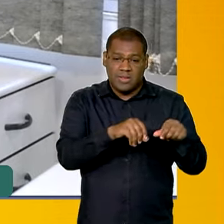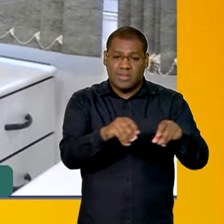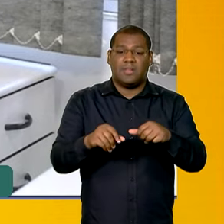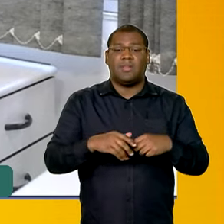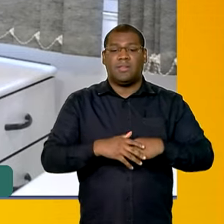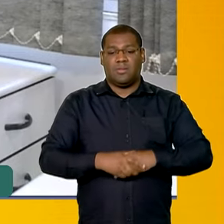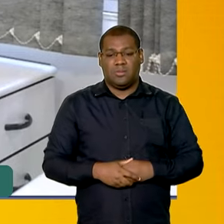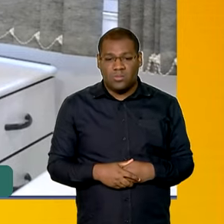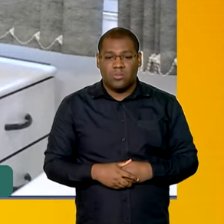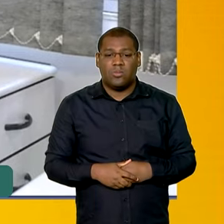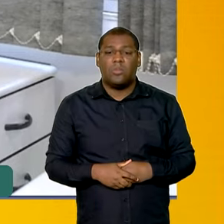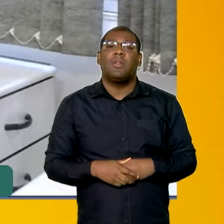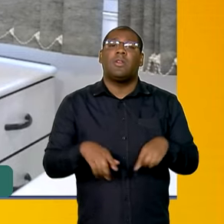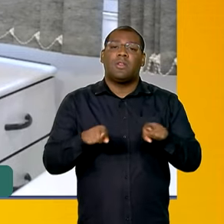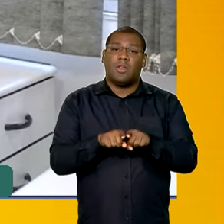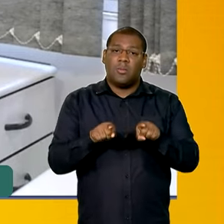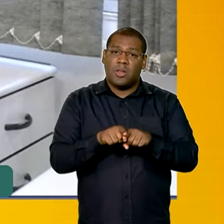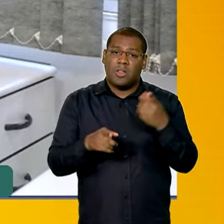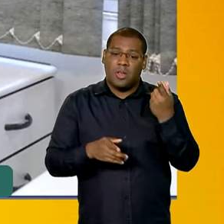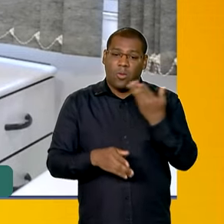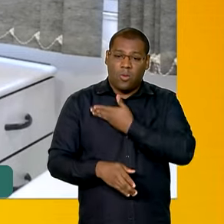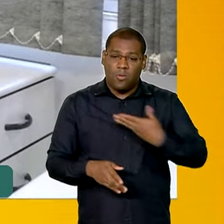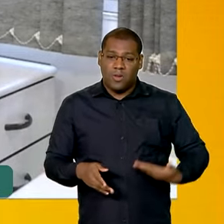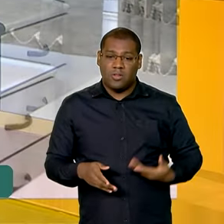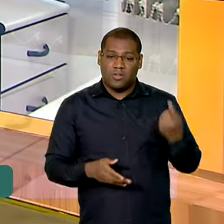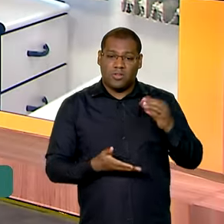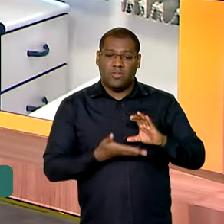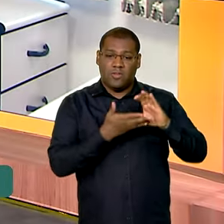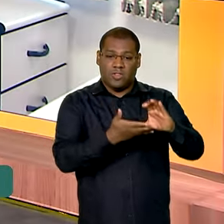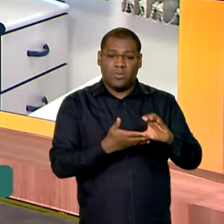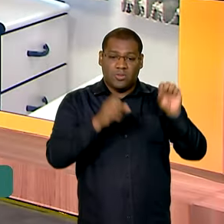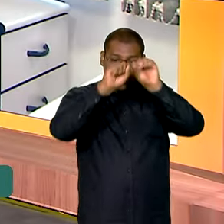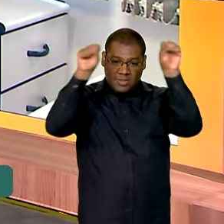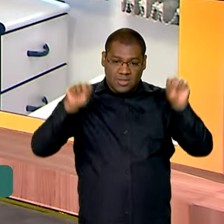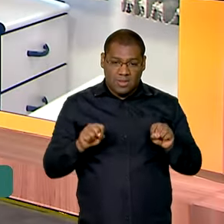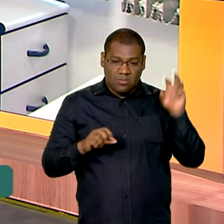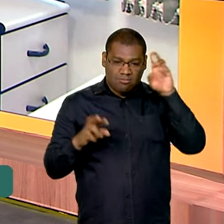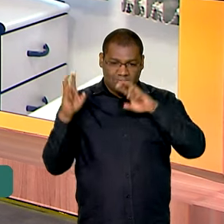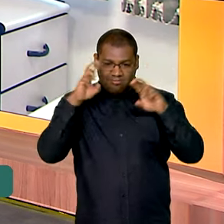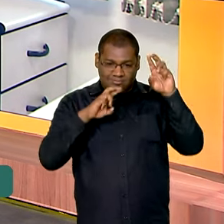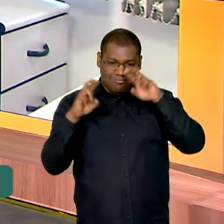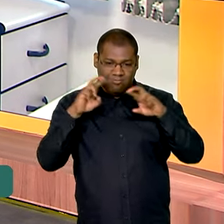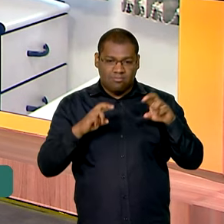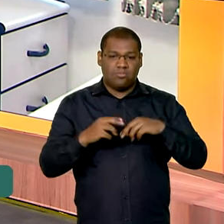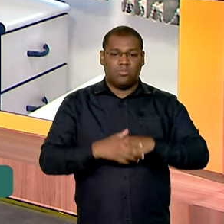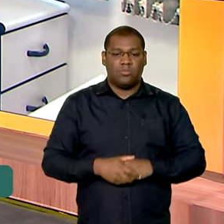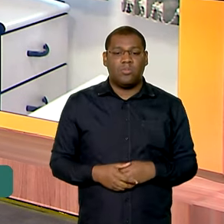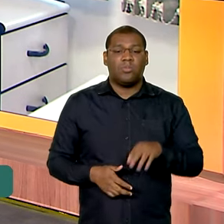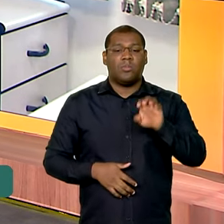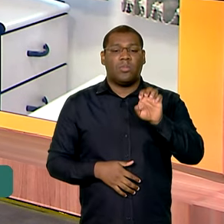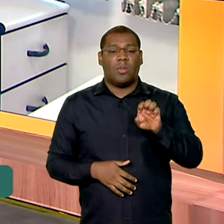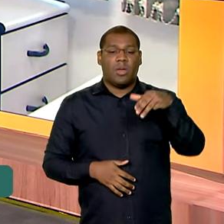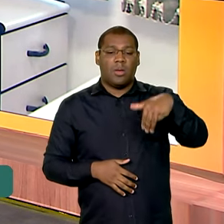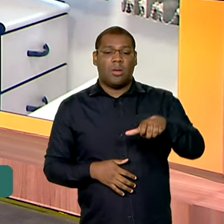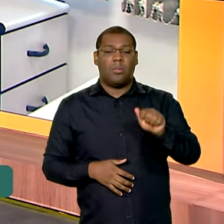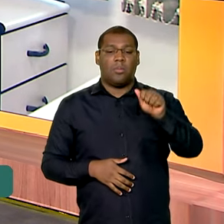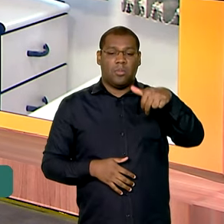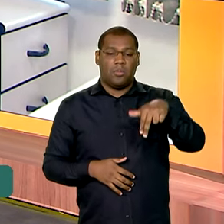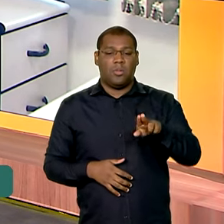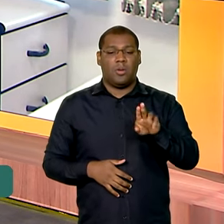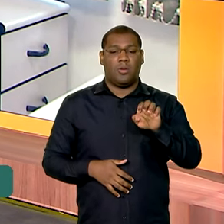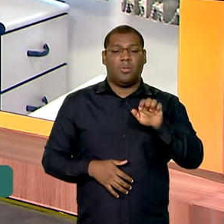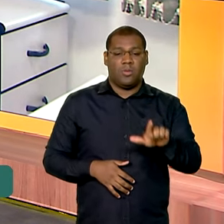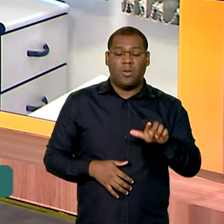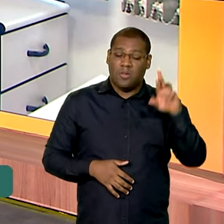de monitoramento e emissão de elétrons. Ok, eu conversei com o Emanuel Duarte Silva, ele que é chefe da